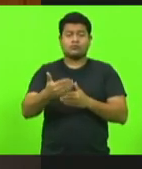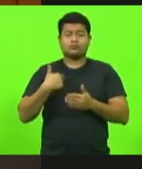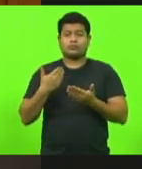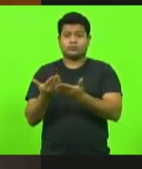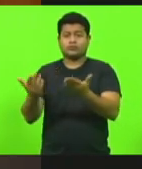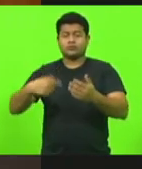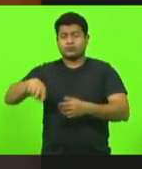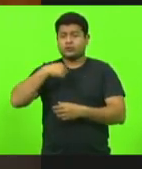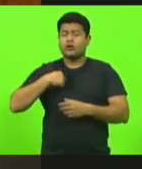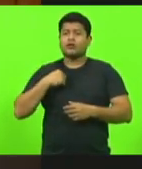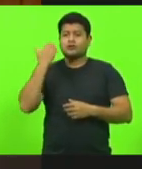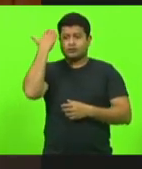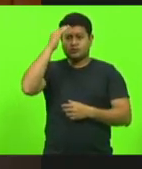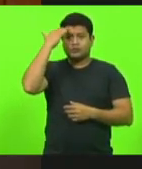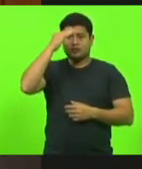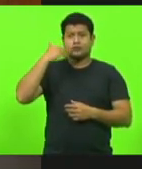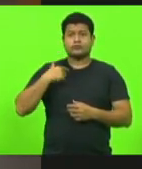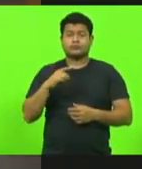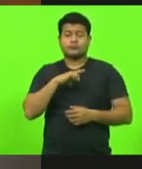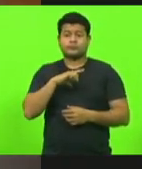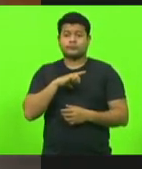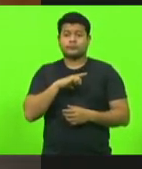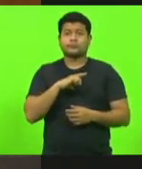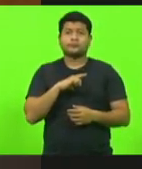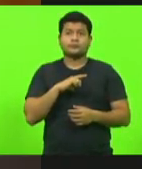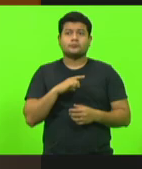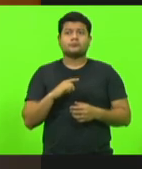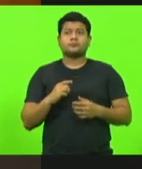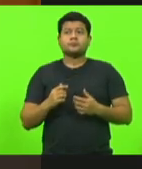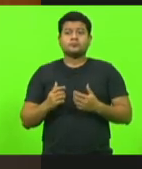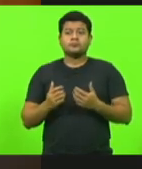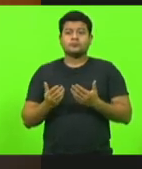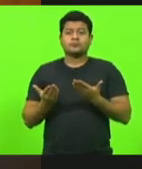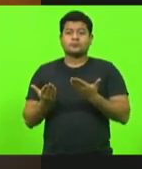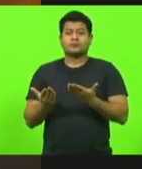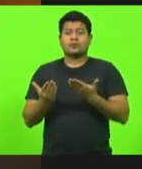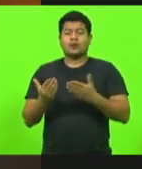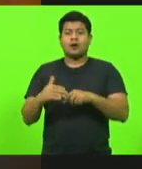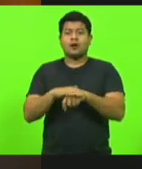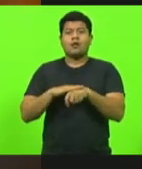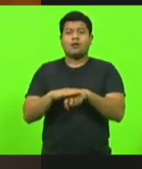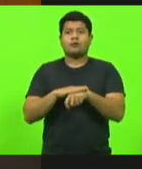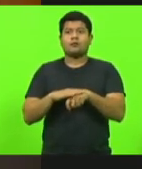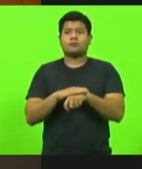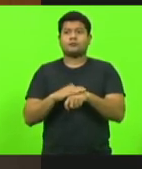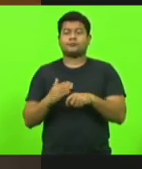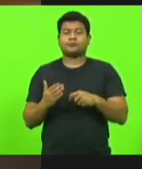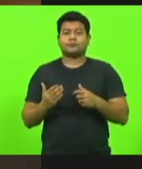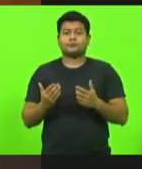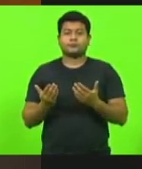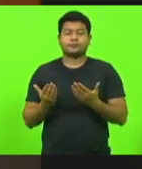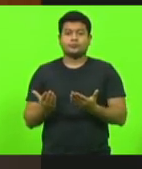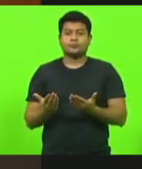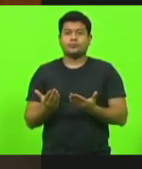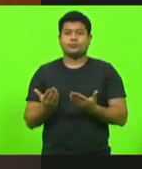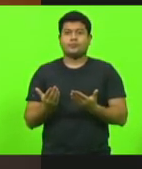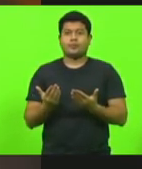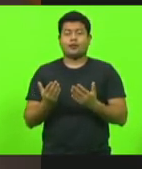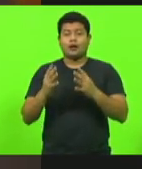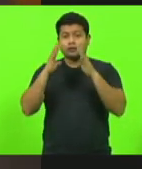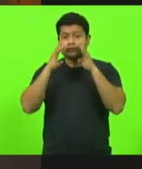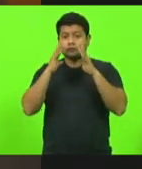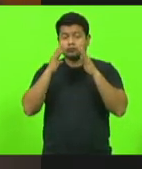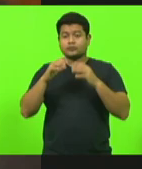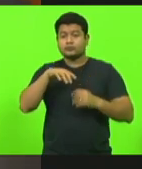convenceu e tivemos também a conversa com o pessoal ligado aí à atenção aos animais.